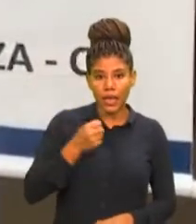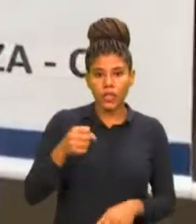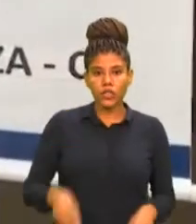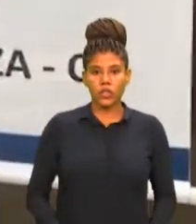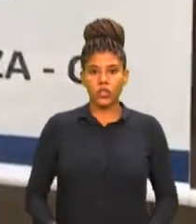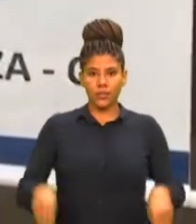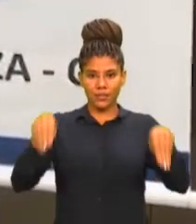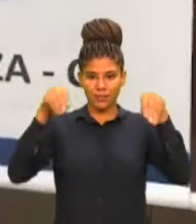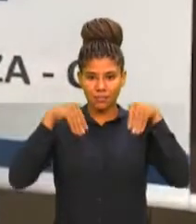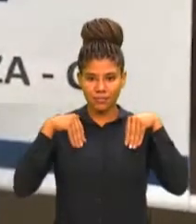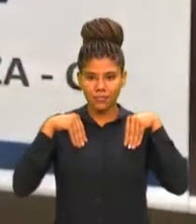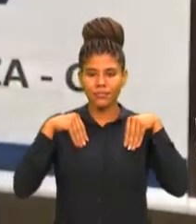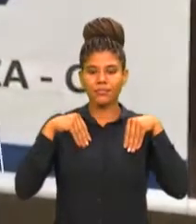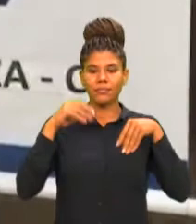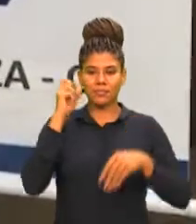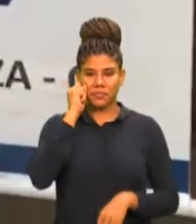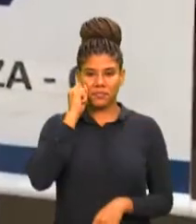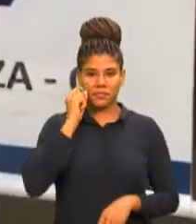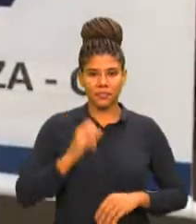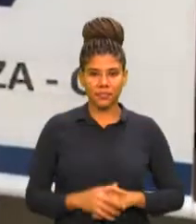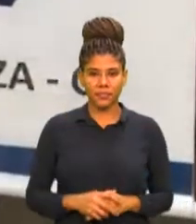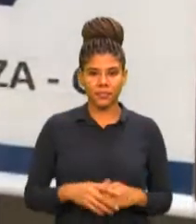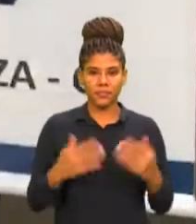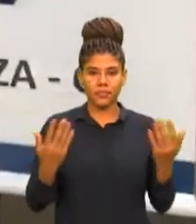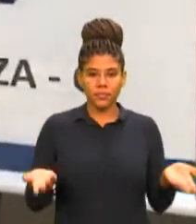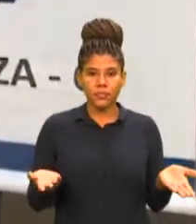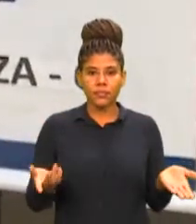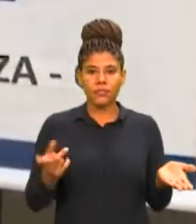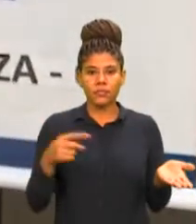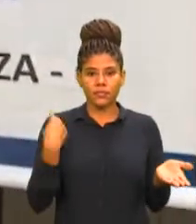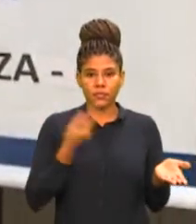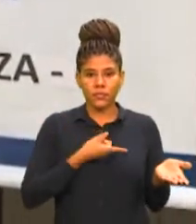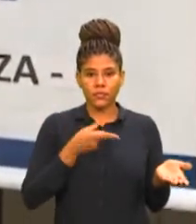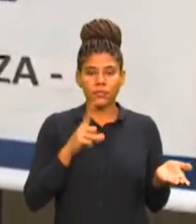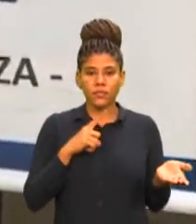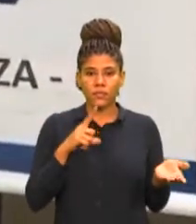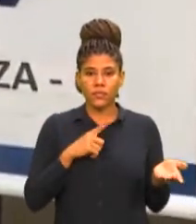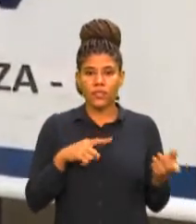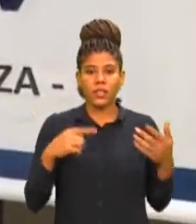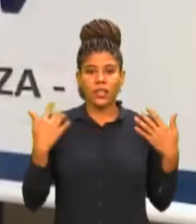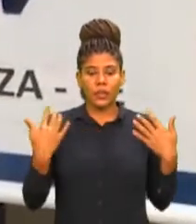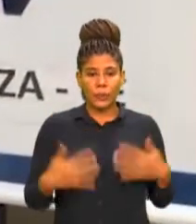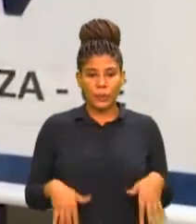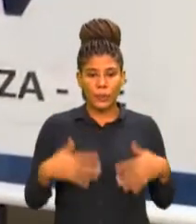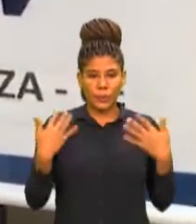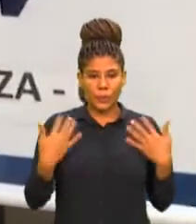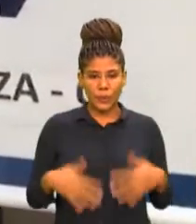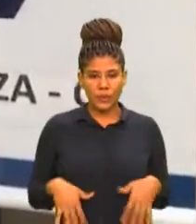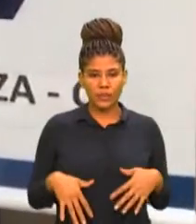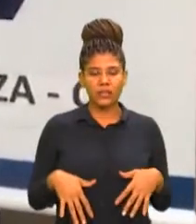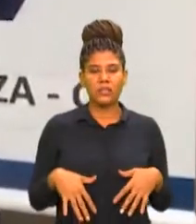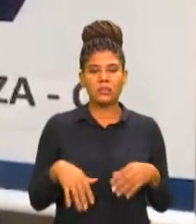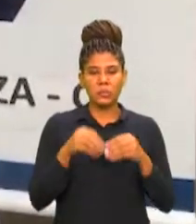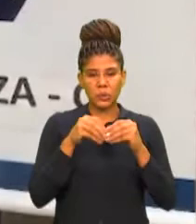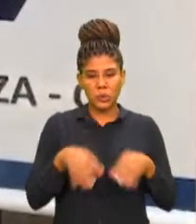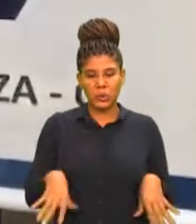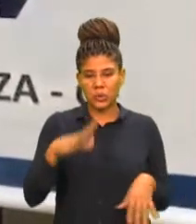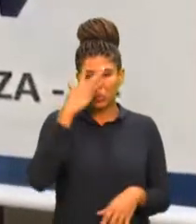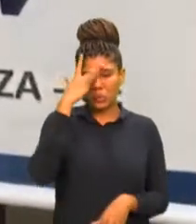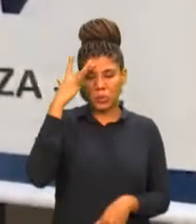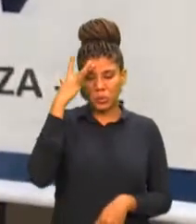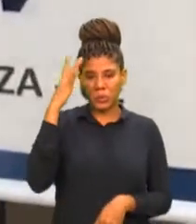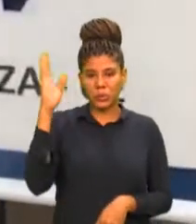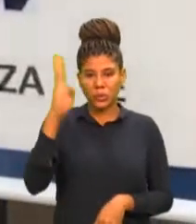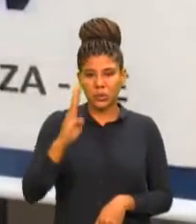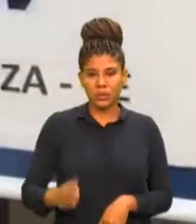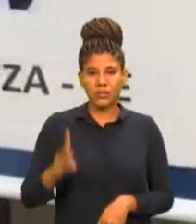decorrência da pandemia de covid-19, vivenciamos o agravamento de uma situação que tem atingido milhares de pessoas em nosso país, que é a